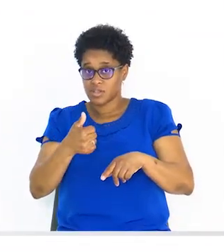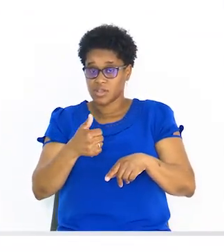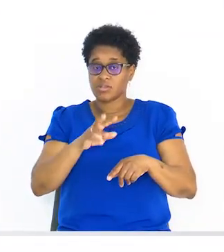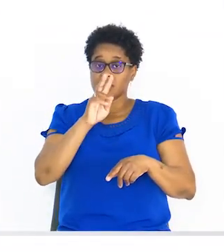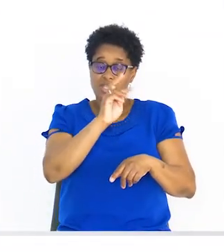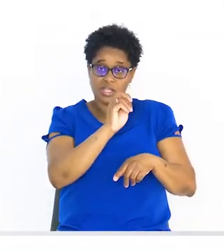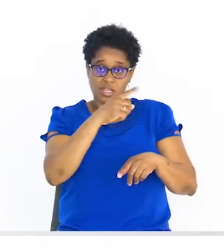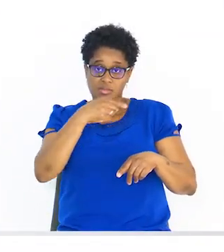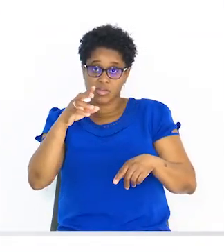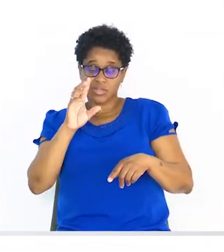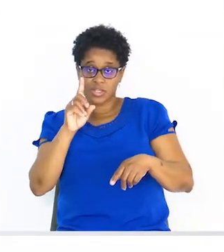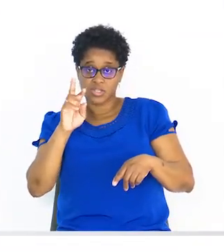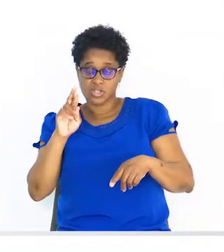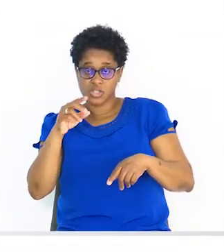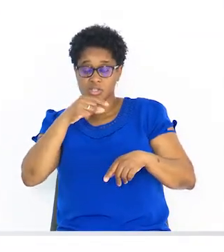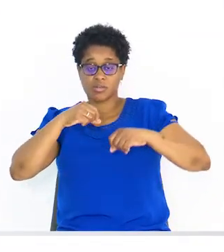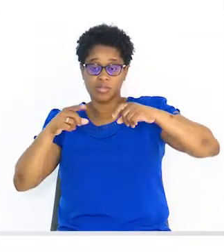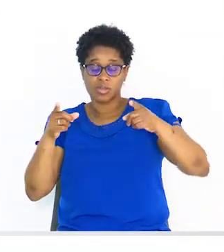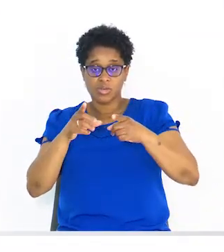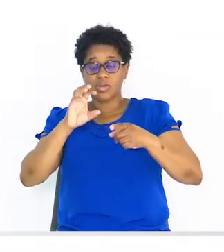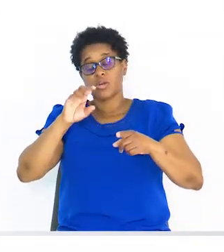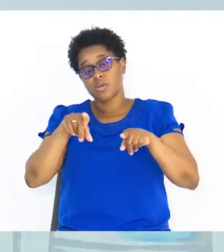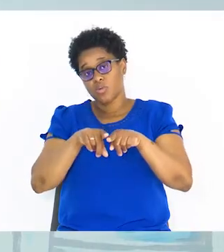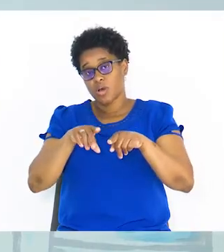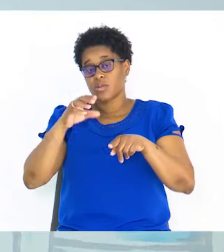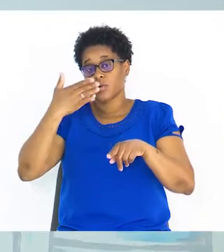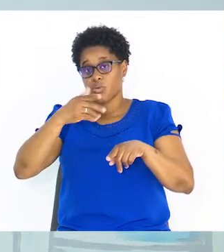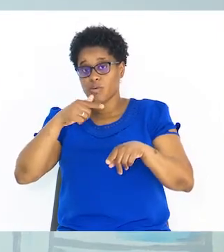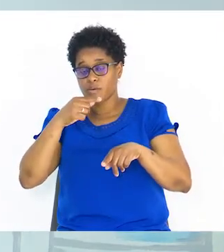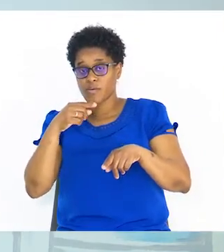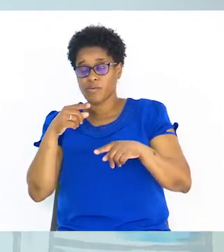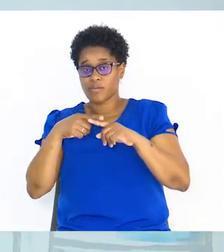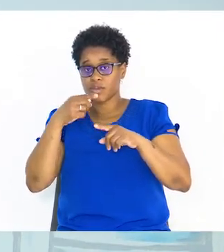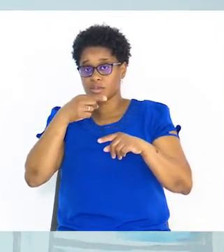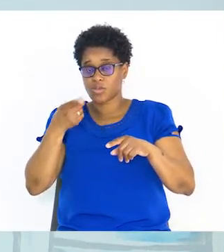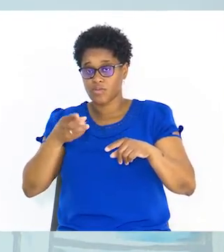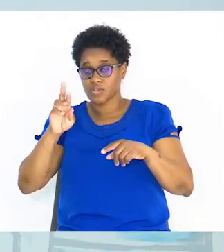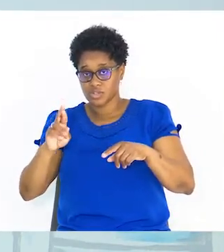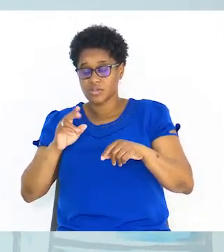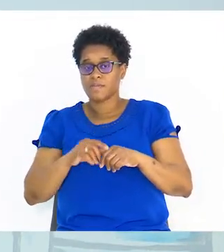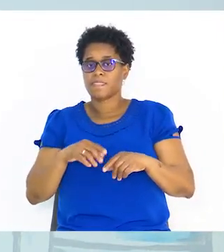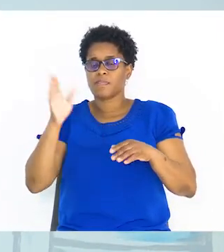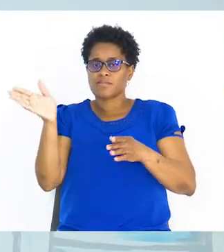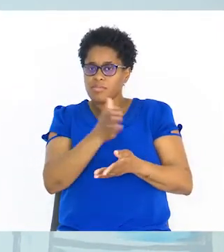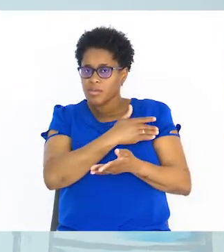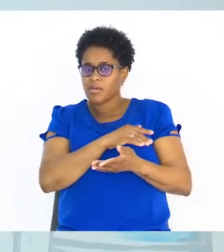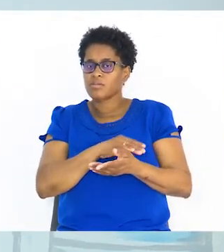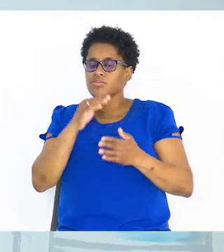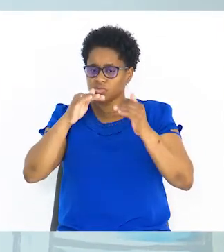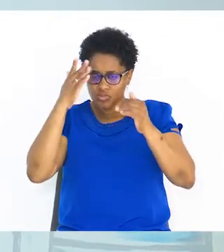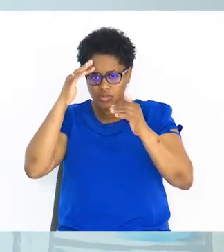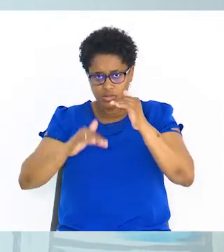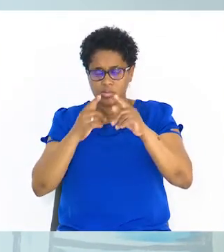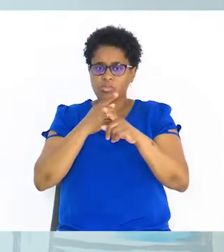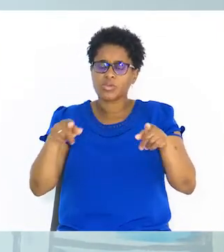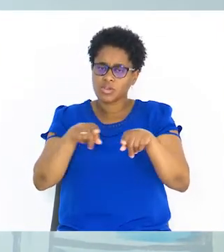3 menos 6x, menor ou igual a 1, menos 9x. Eliminamos denominadores. Mas por quê? Porque tem mesmo